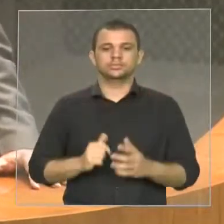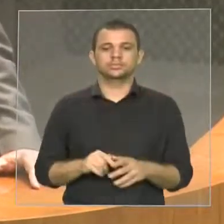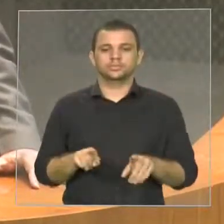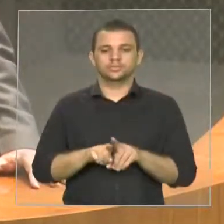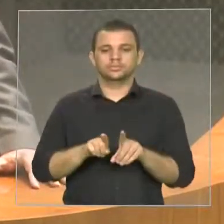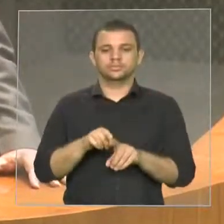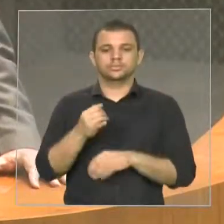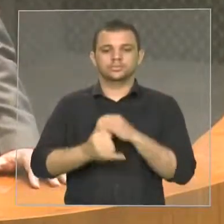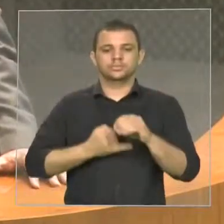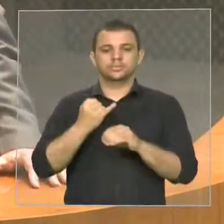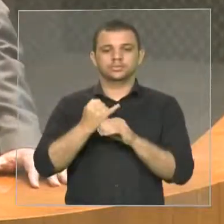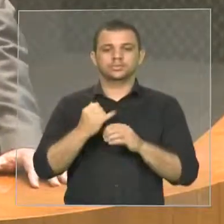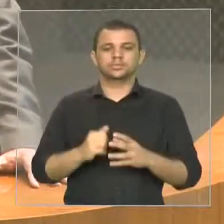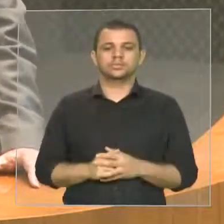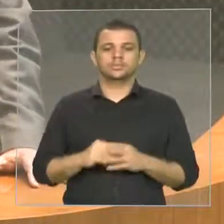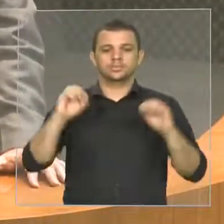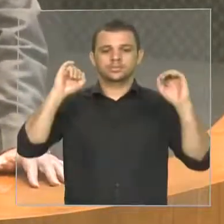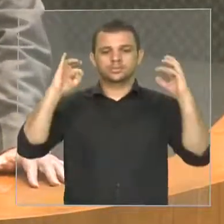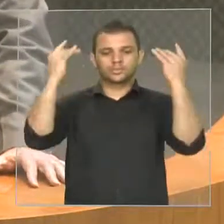internet, galeria.